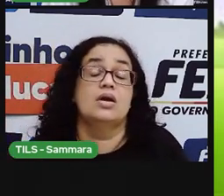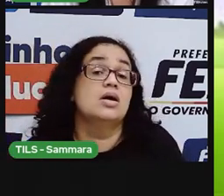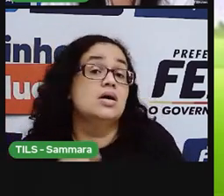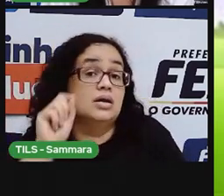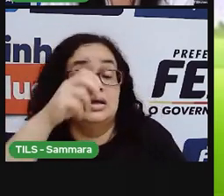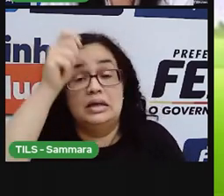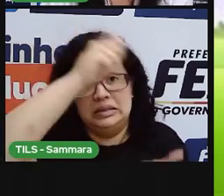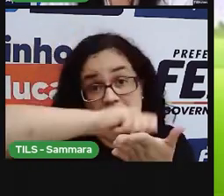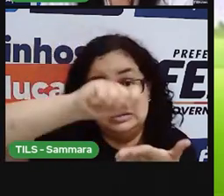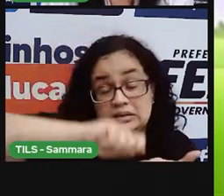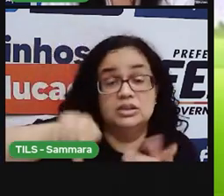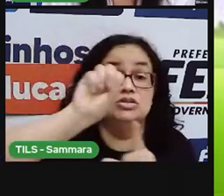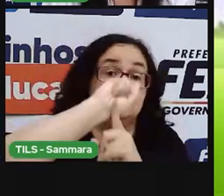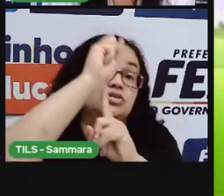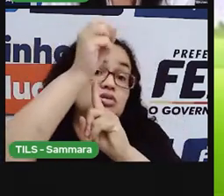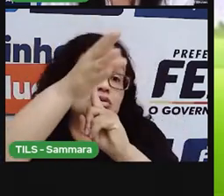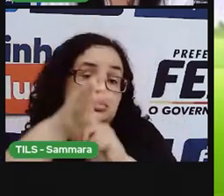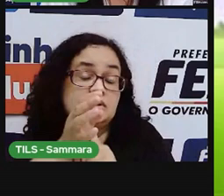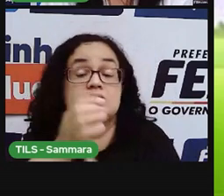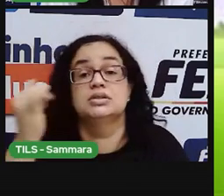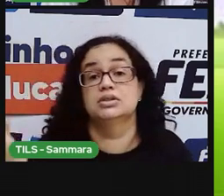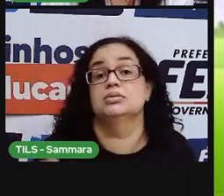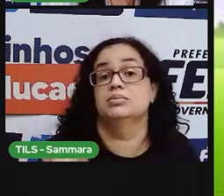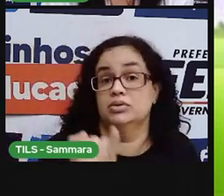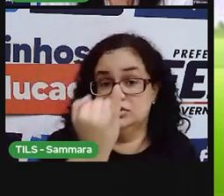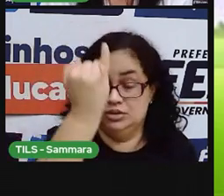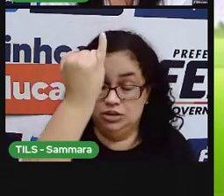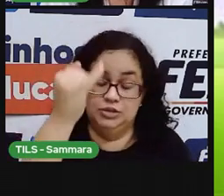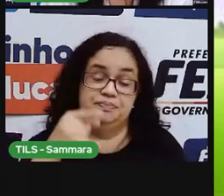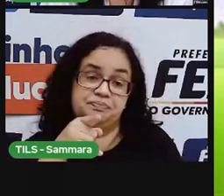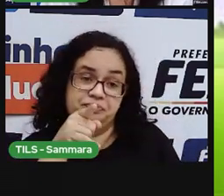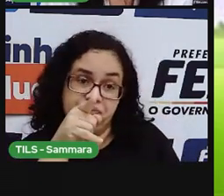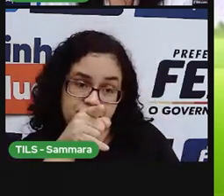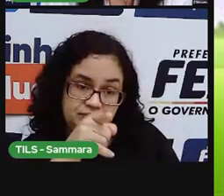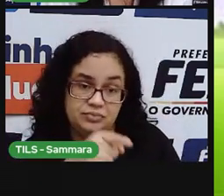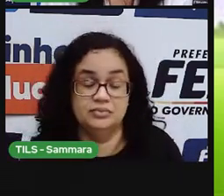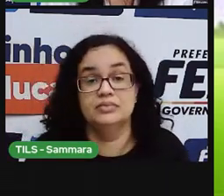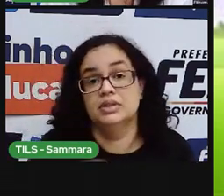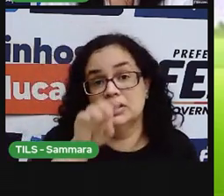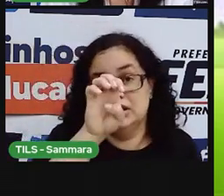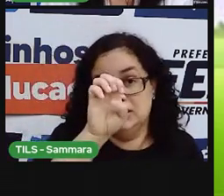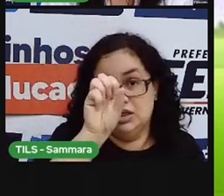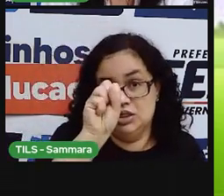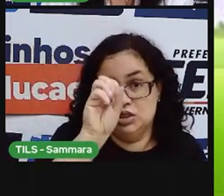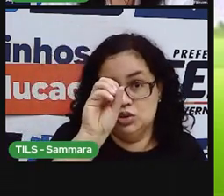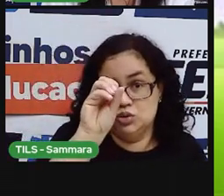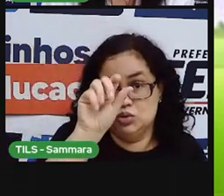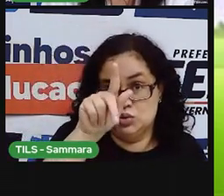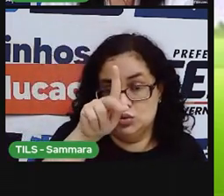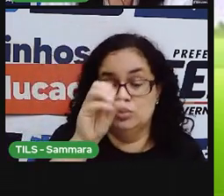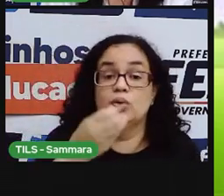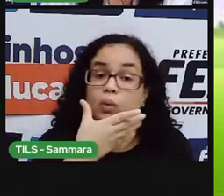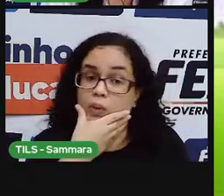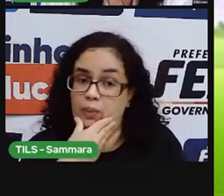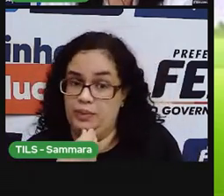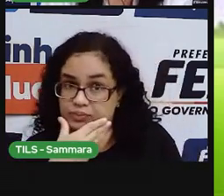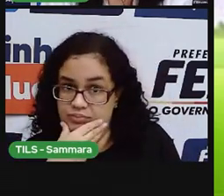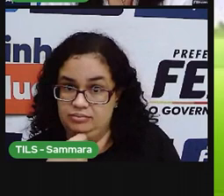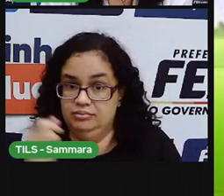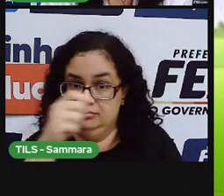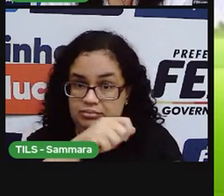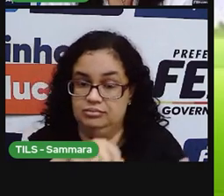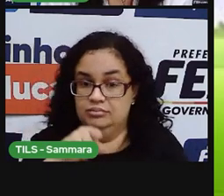Os autores de fábulas mais importantes são Esopo,